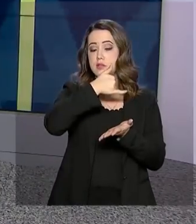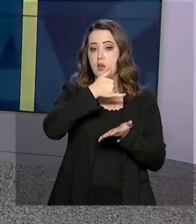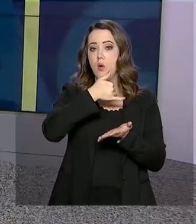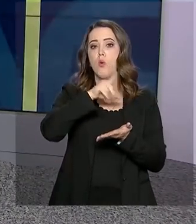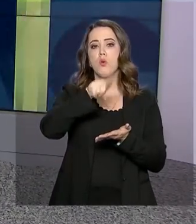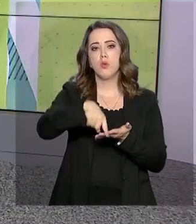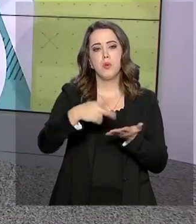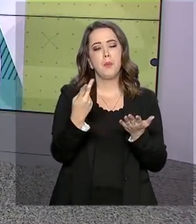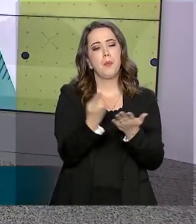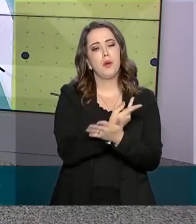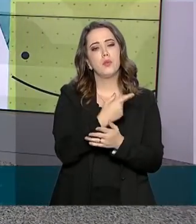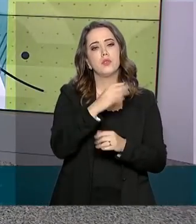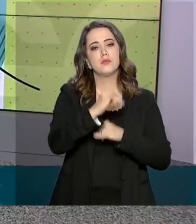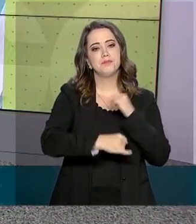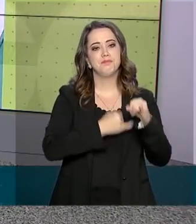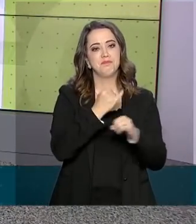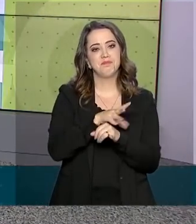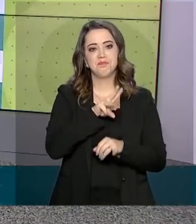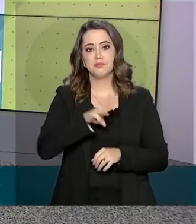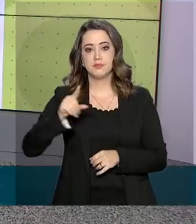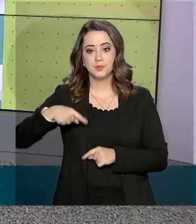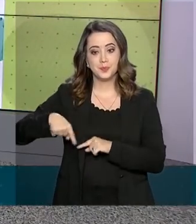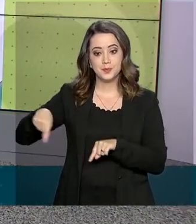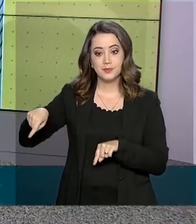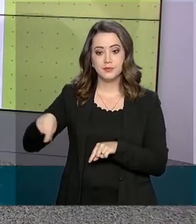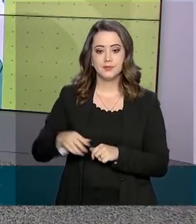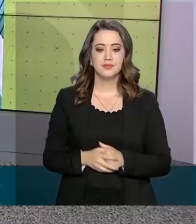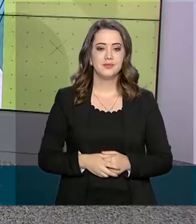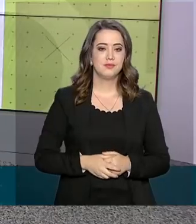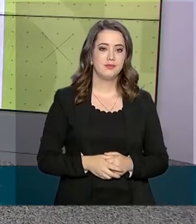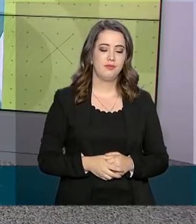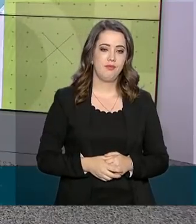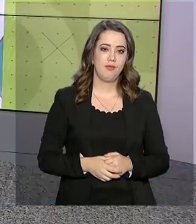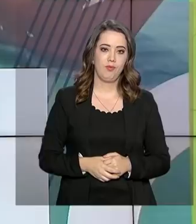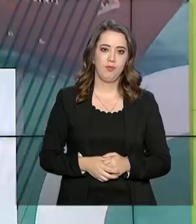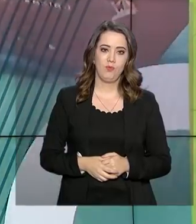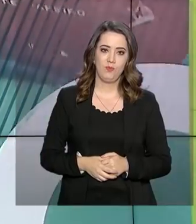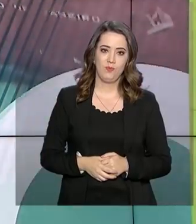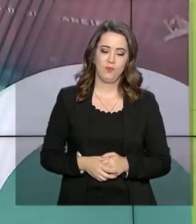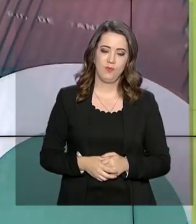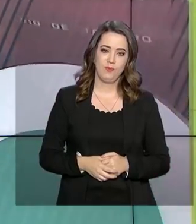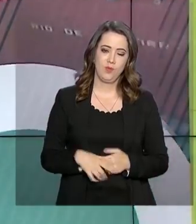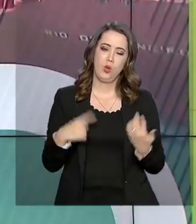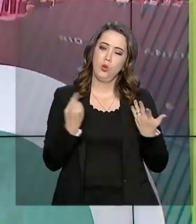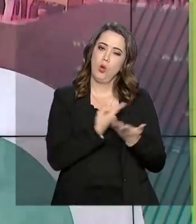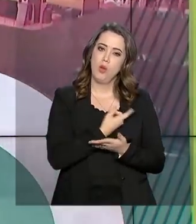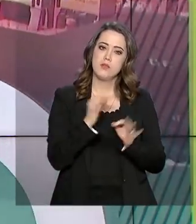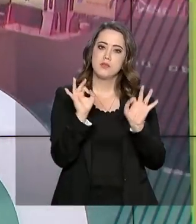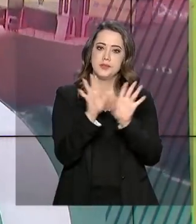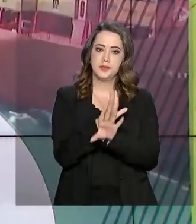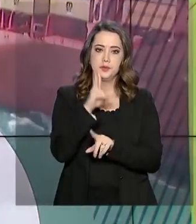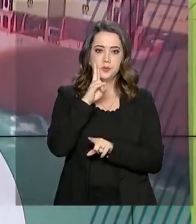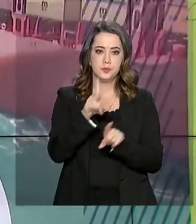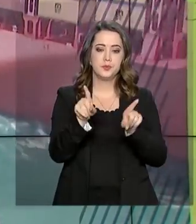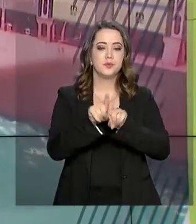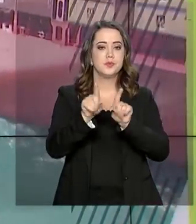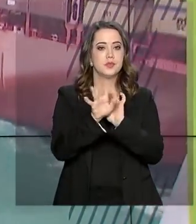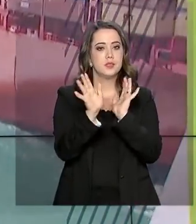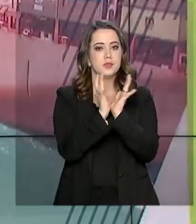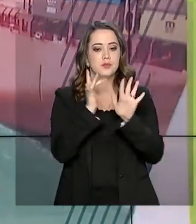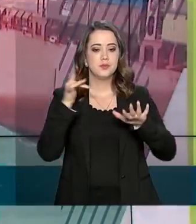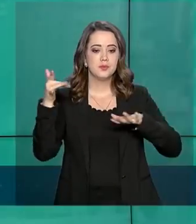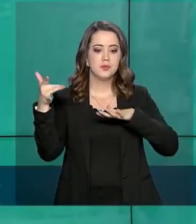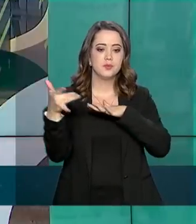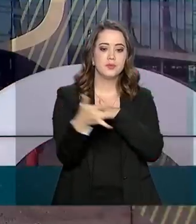inscrições são feitas pela internet, no endereço que aparece aí na sua tela. O governo agora fica por aqui. Acompanhe a gente